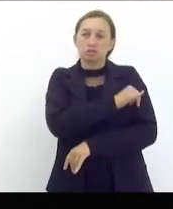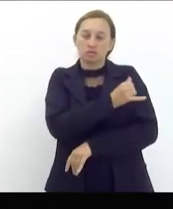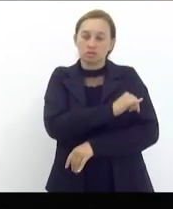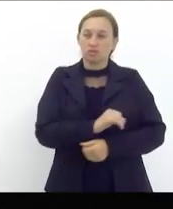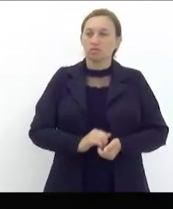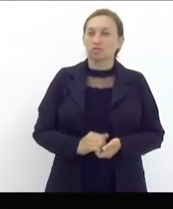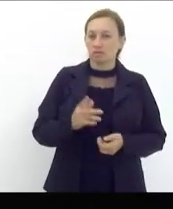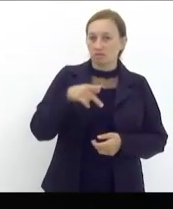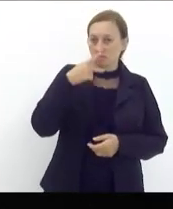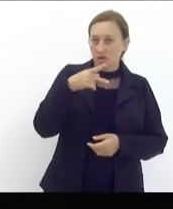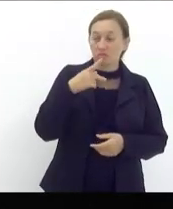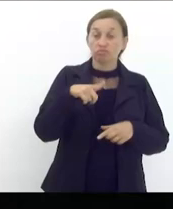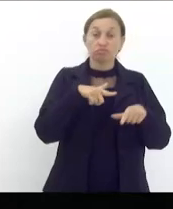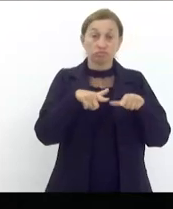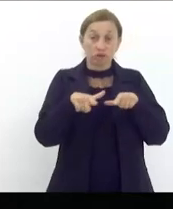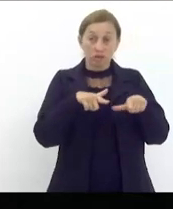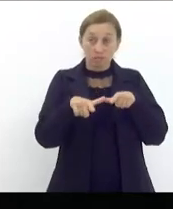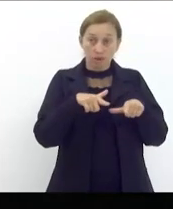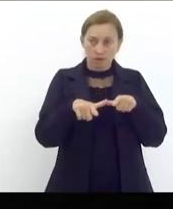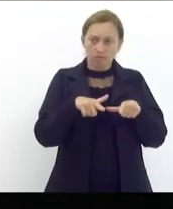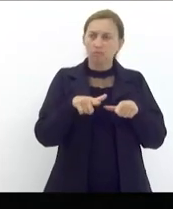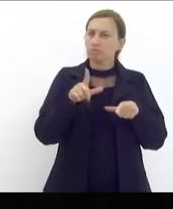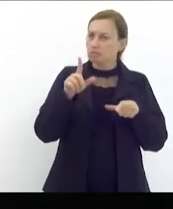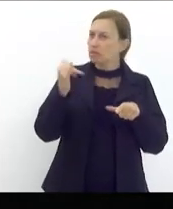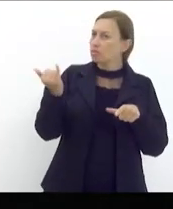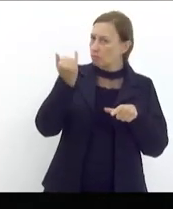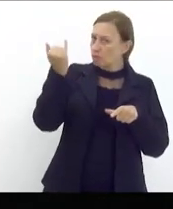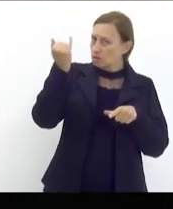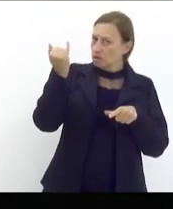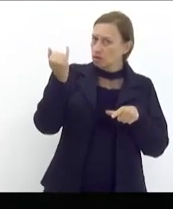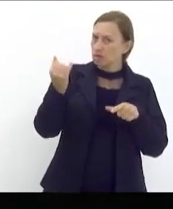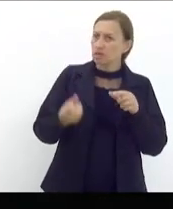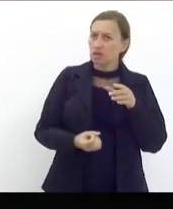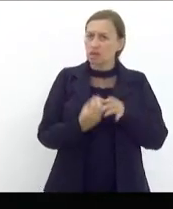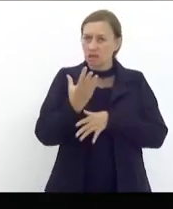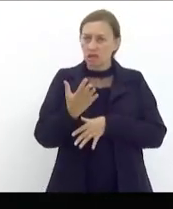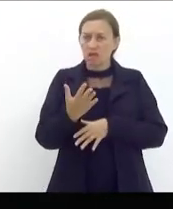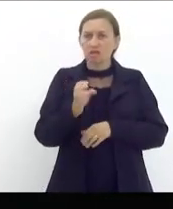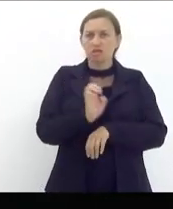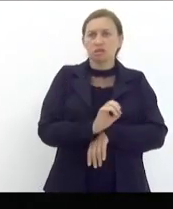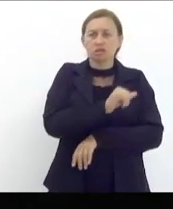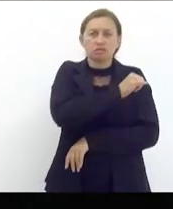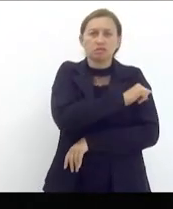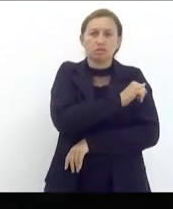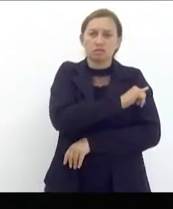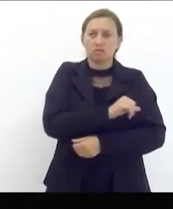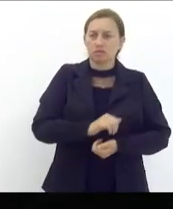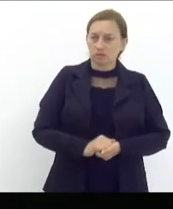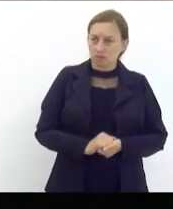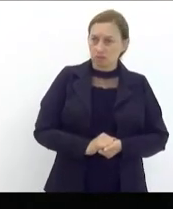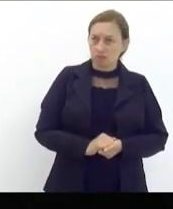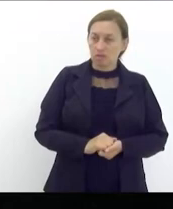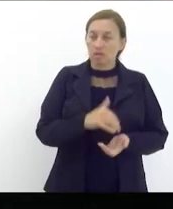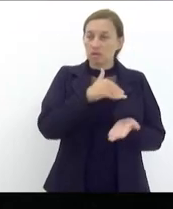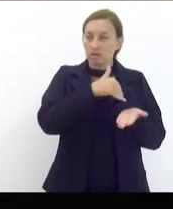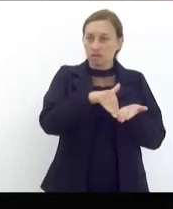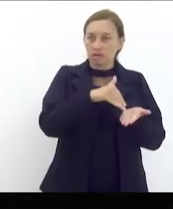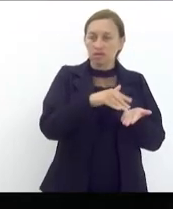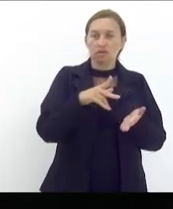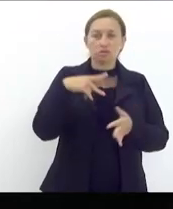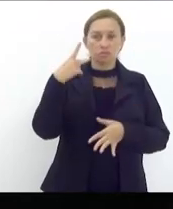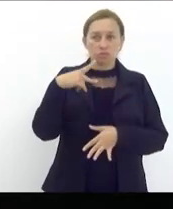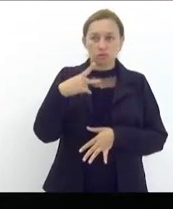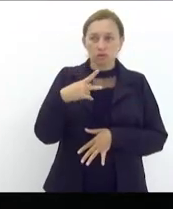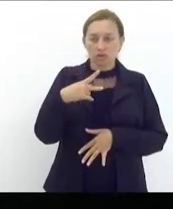o trabalho que foi importante ter sido criado no âmbito do estado do Rio de Janeiro uma secretaria de políticas